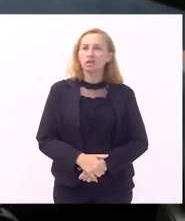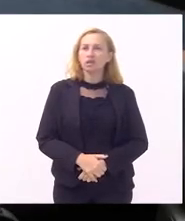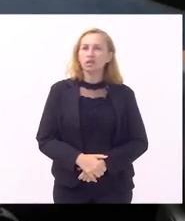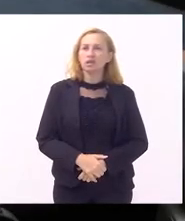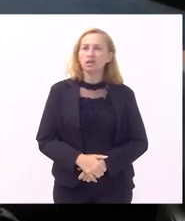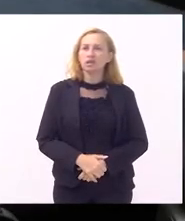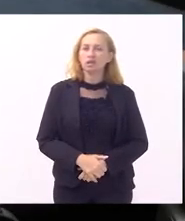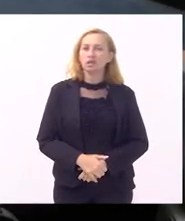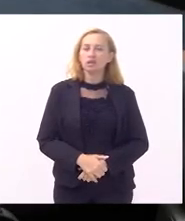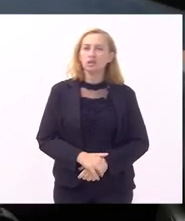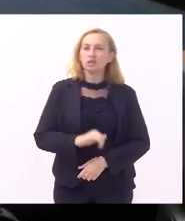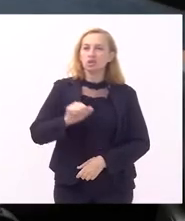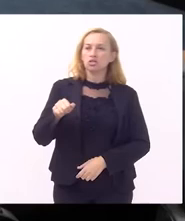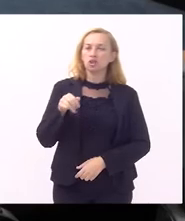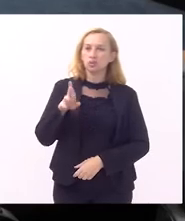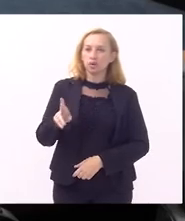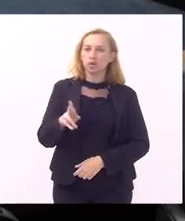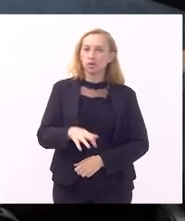já o mesmo